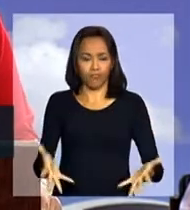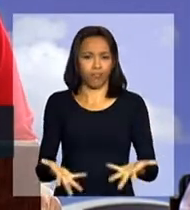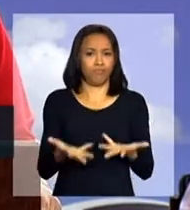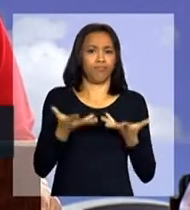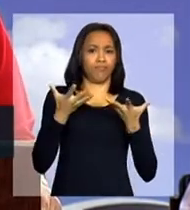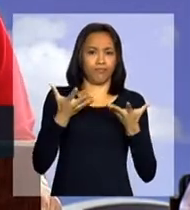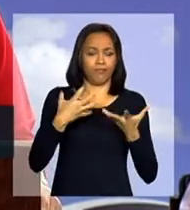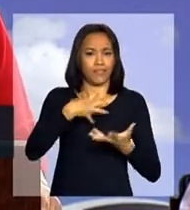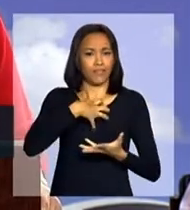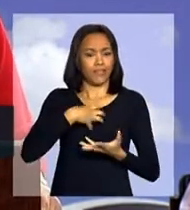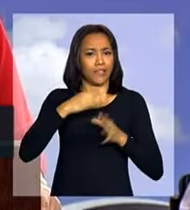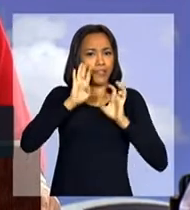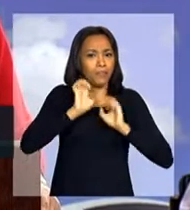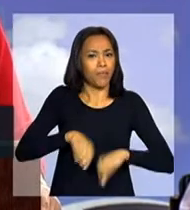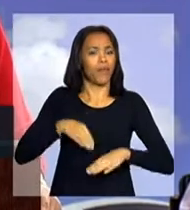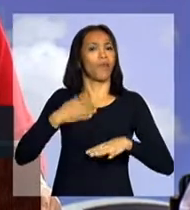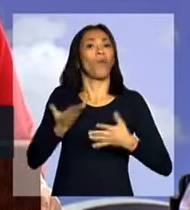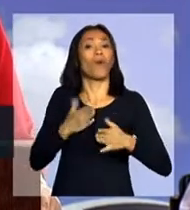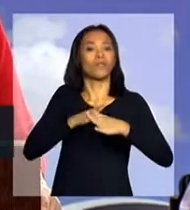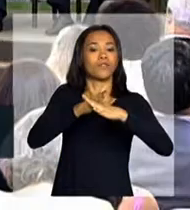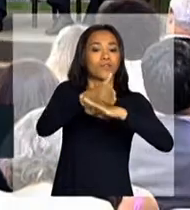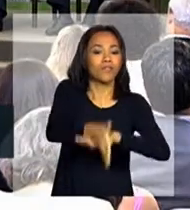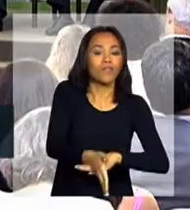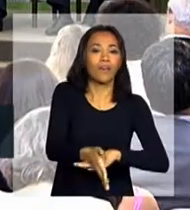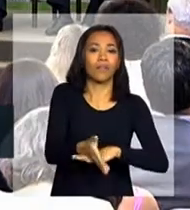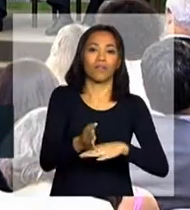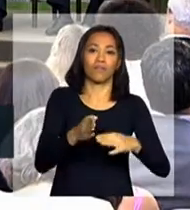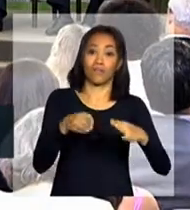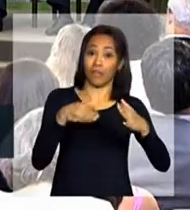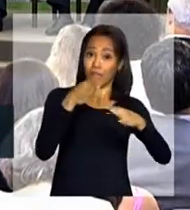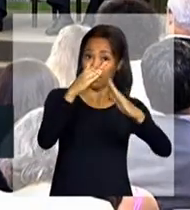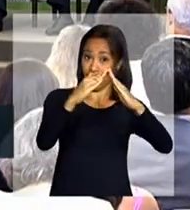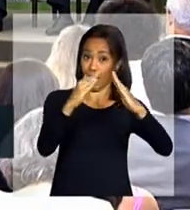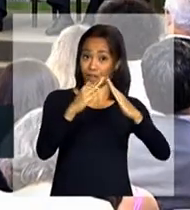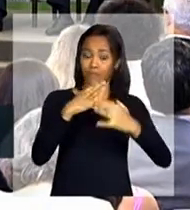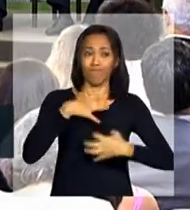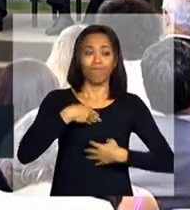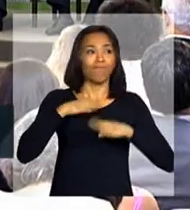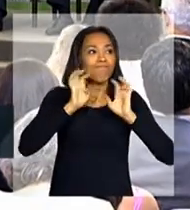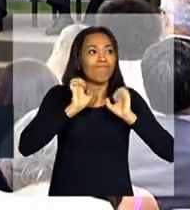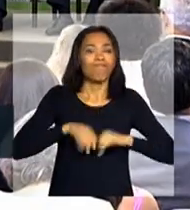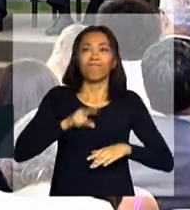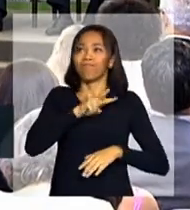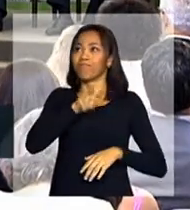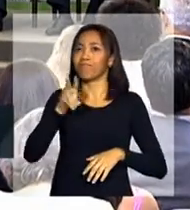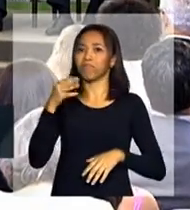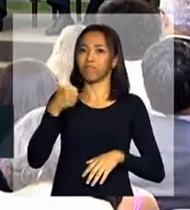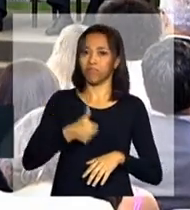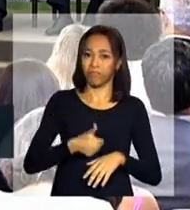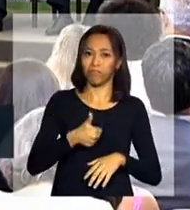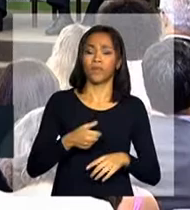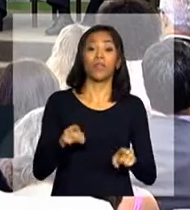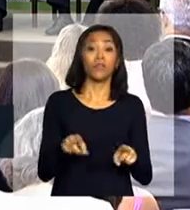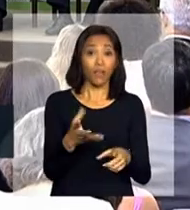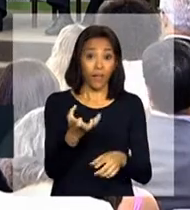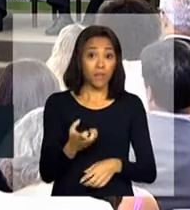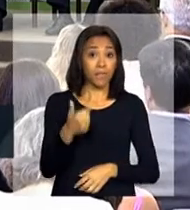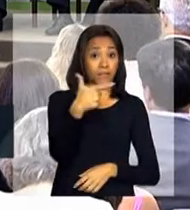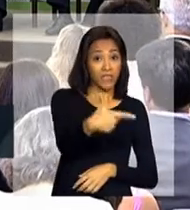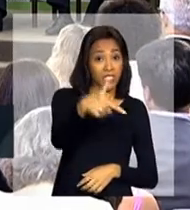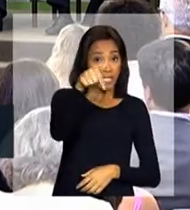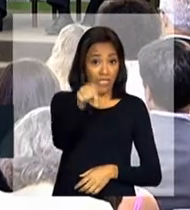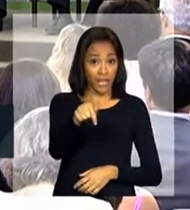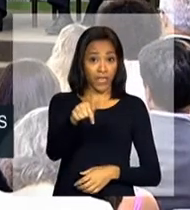e dos cidadãos comuns quando são atendidos. Queremos que essas 27 primeiras unidades